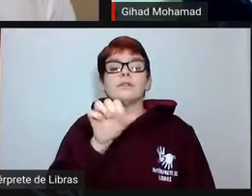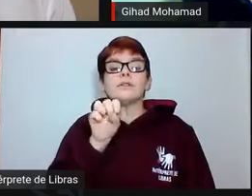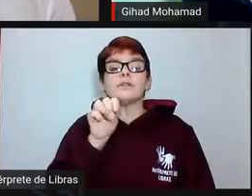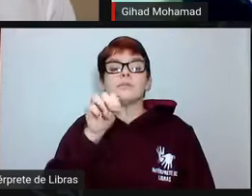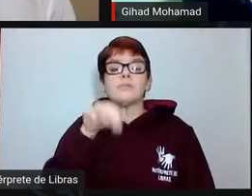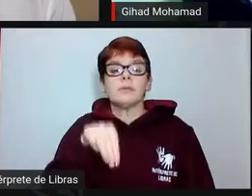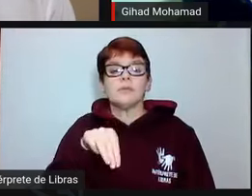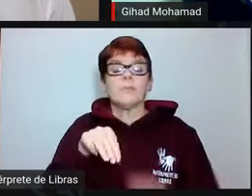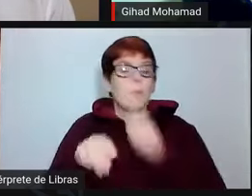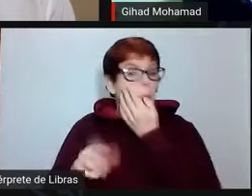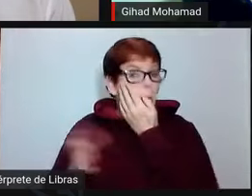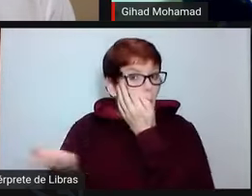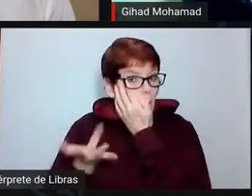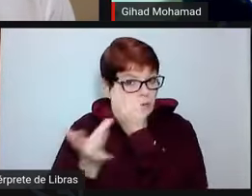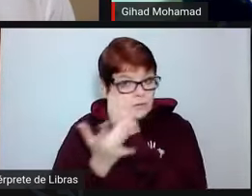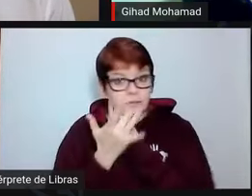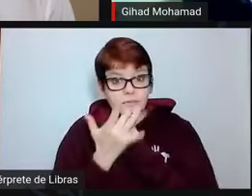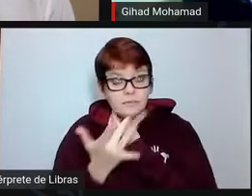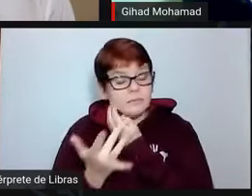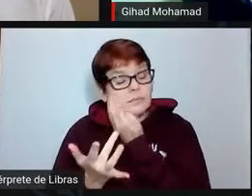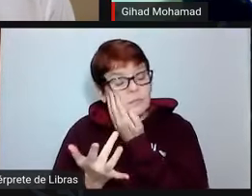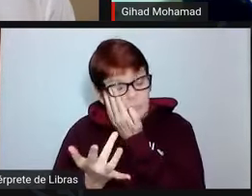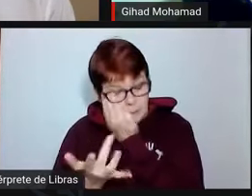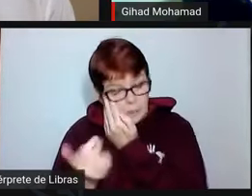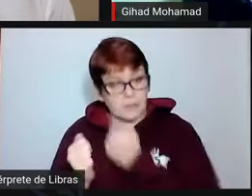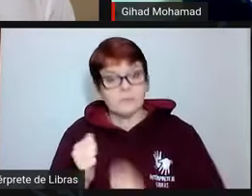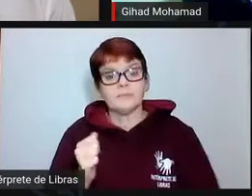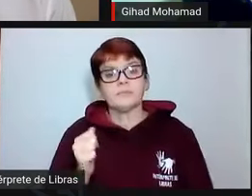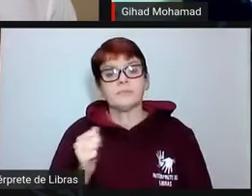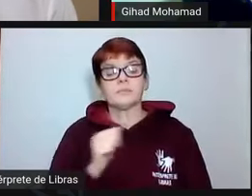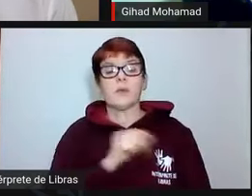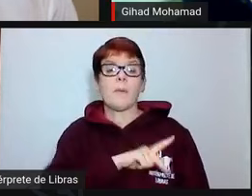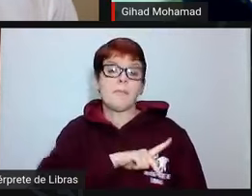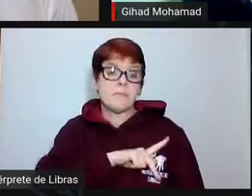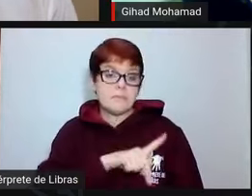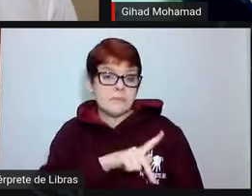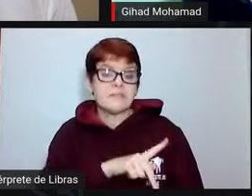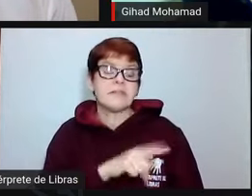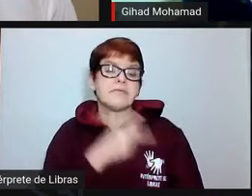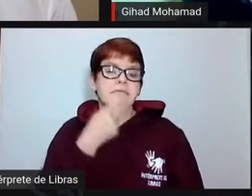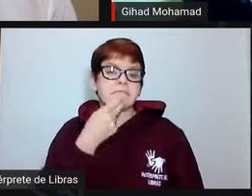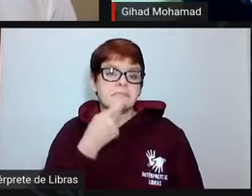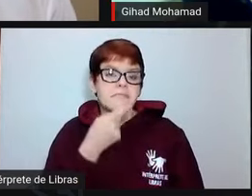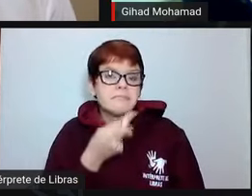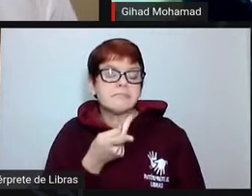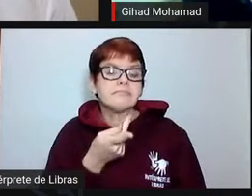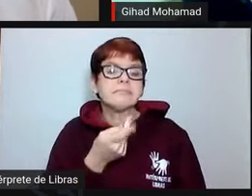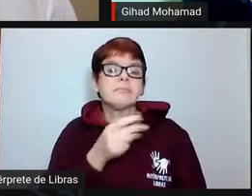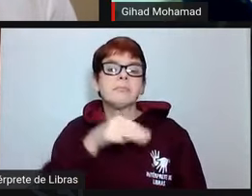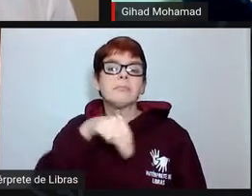Hoje, à tarde, o nosso presidente, o professor Edivar Madureira, Brasil,